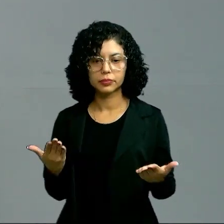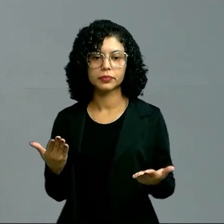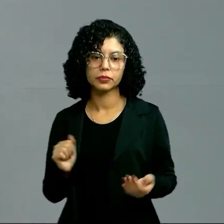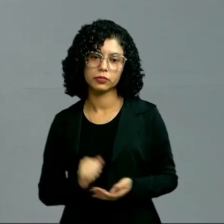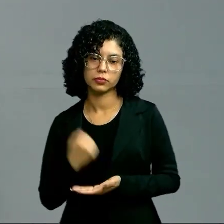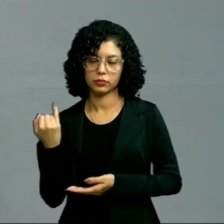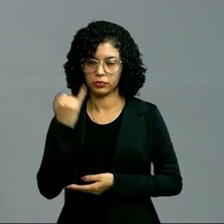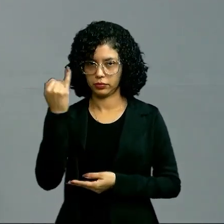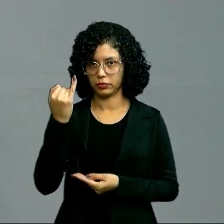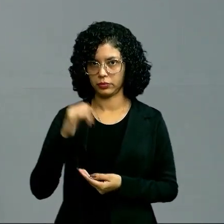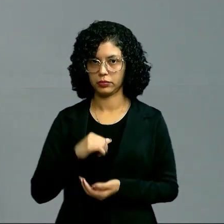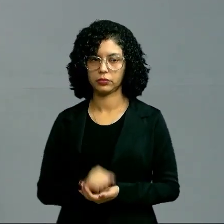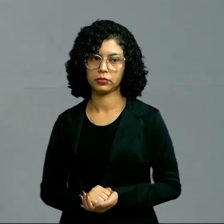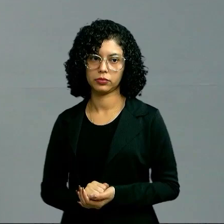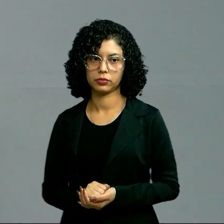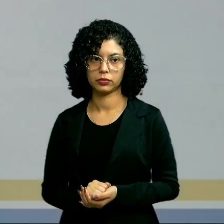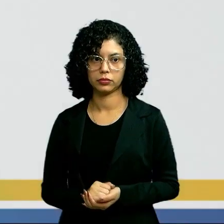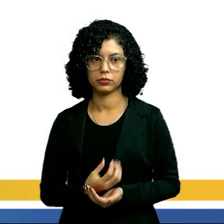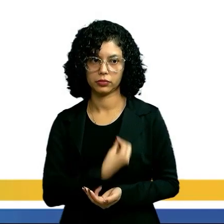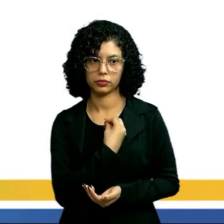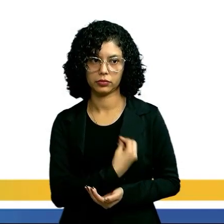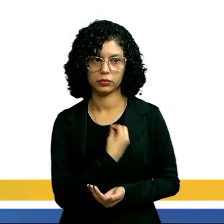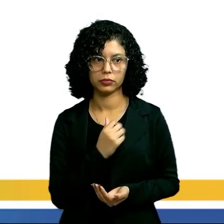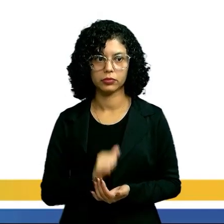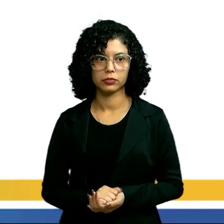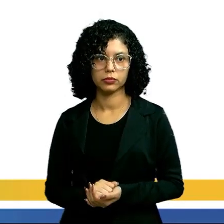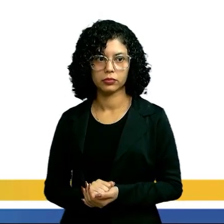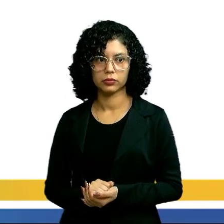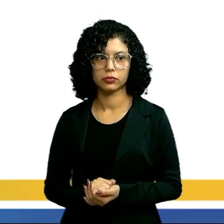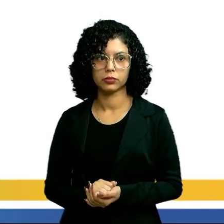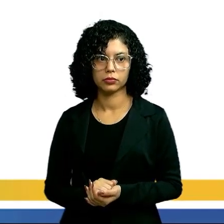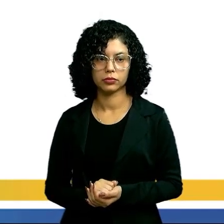essa função que é muito importante para a sua sobrevivência, tá?